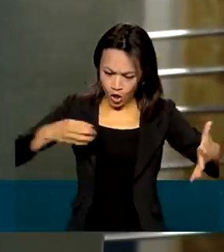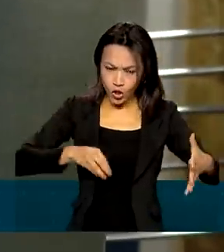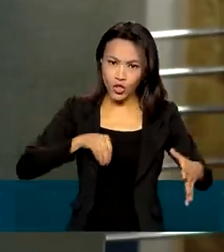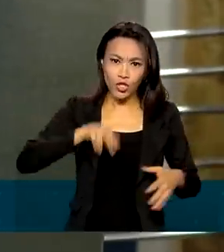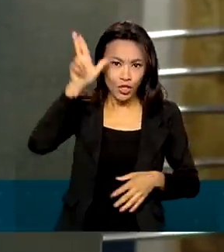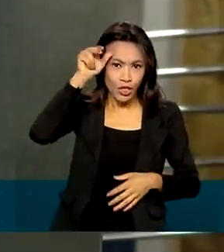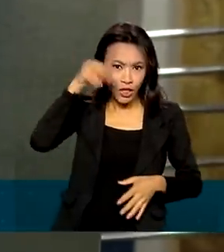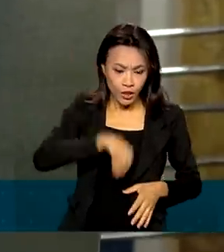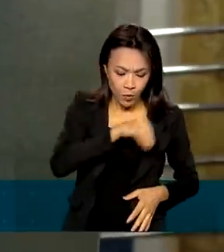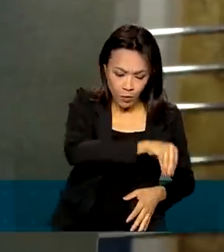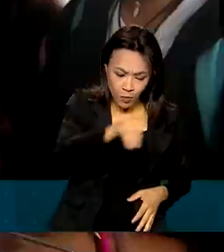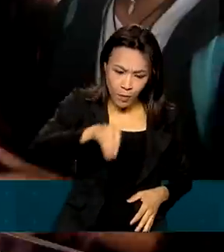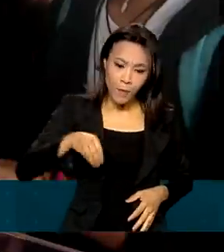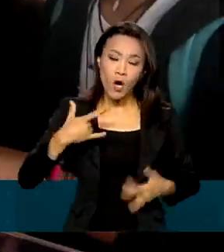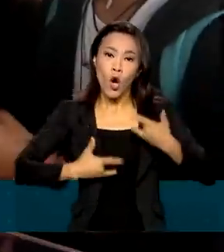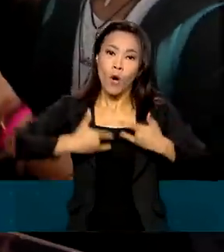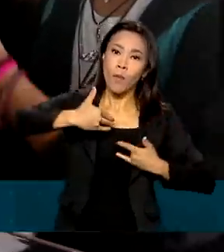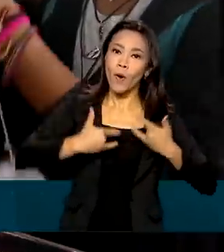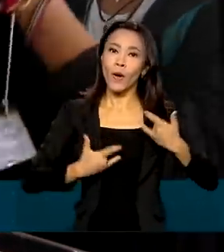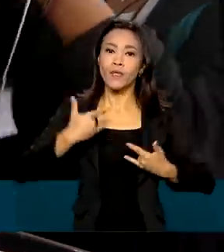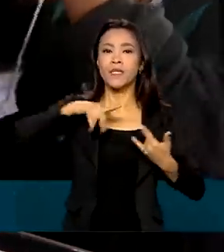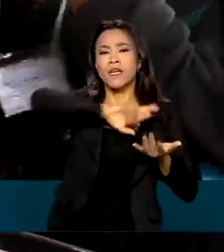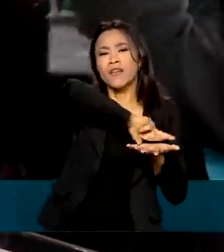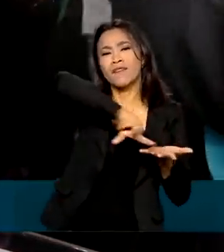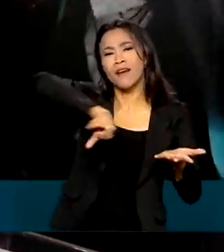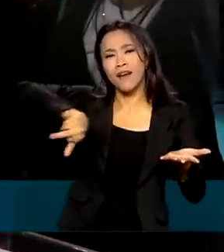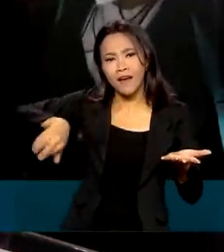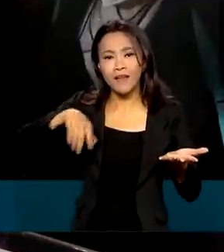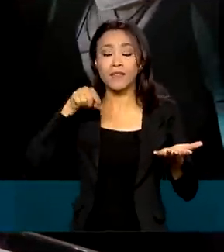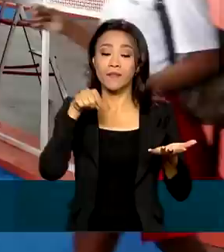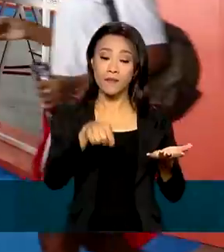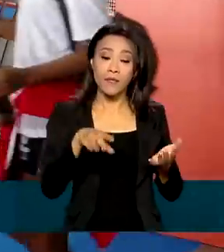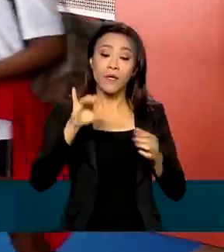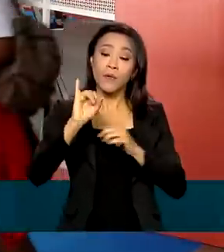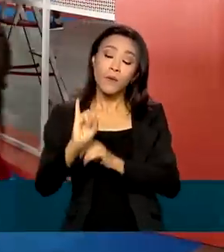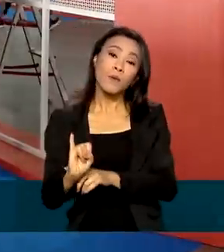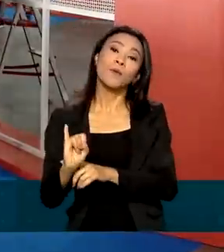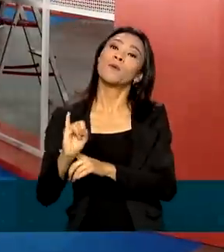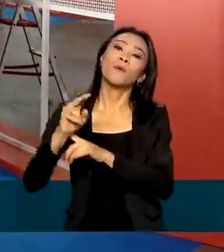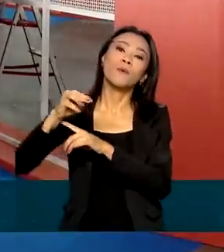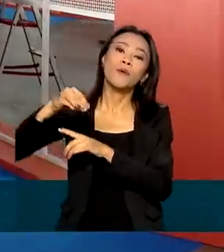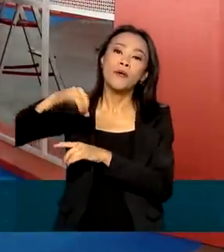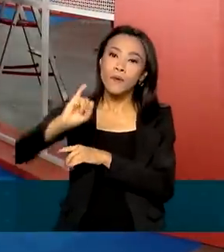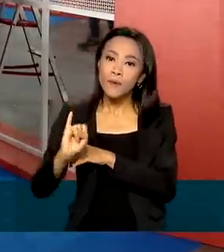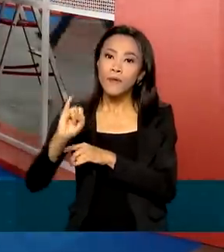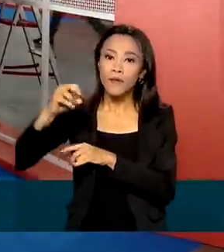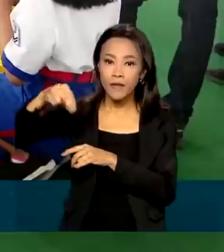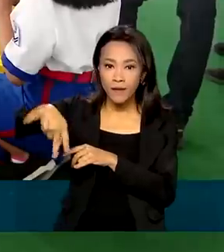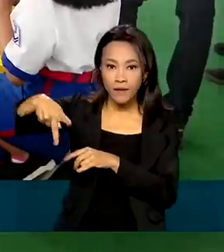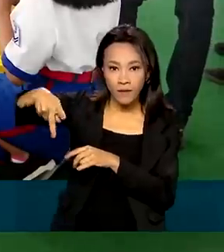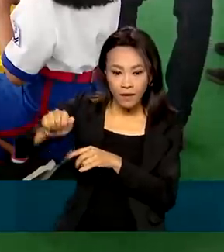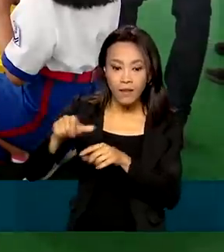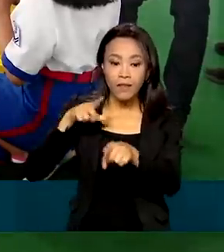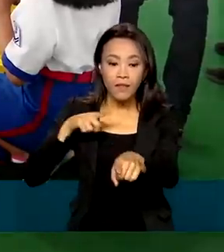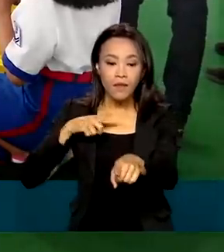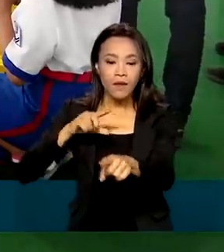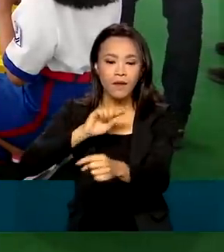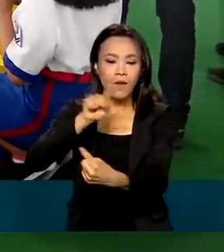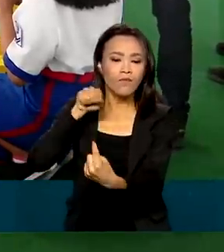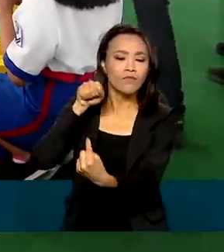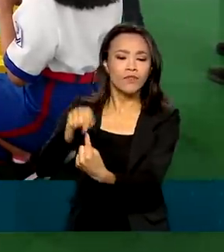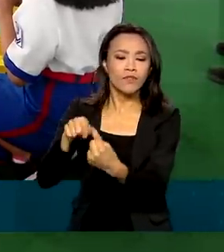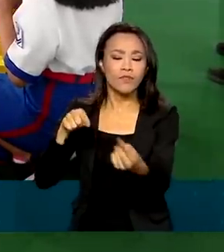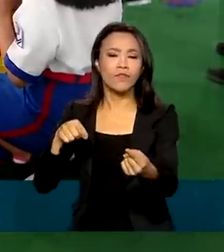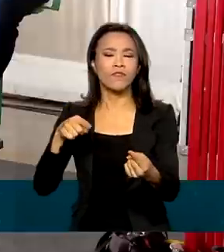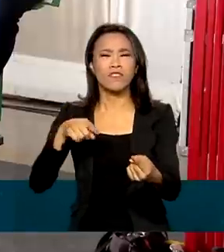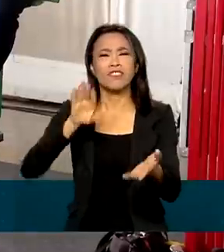e outros desafios. O IMPA, Instituto de Matemática Pura e Aplicada, promove o evento com o objetivo de